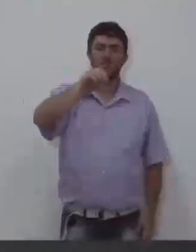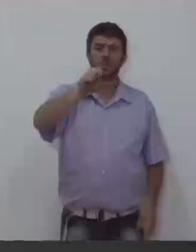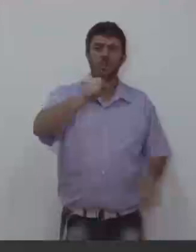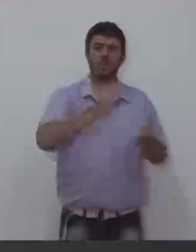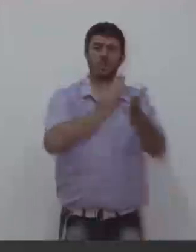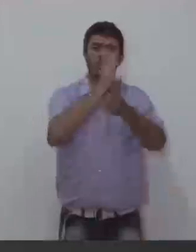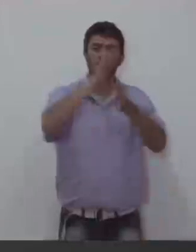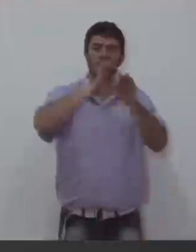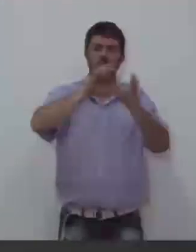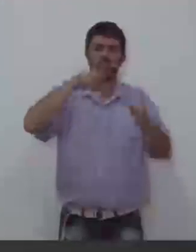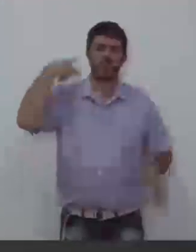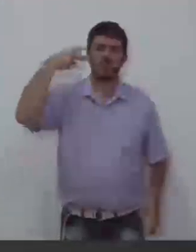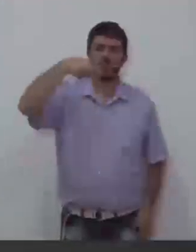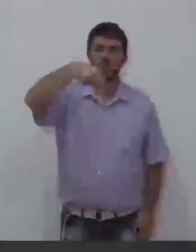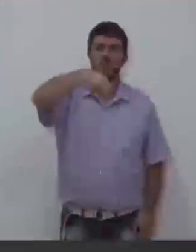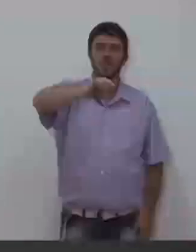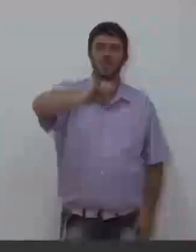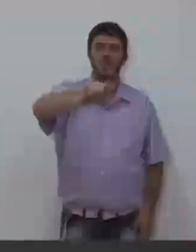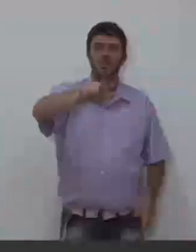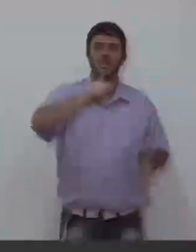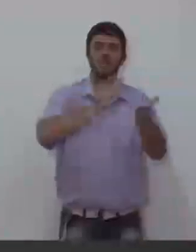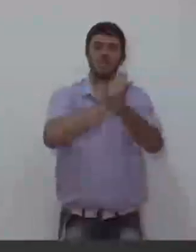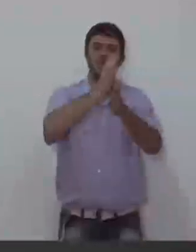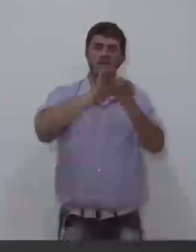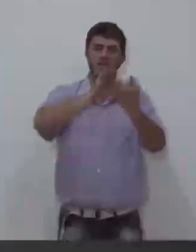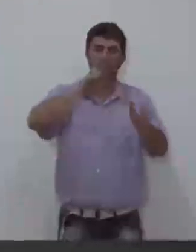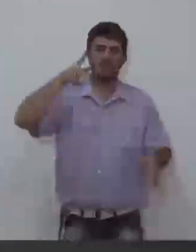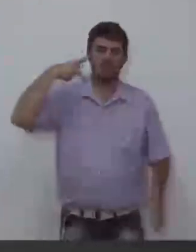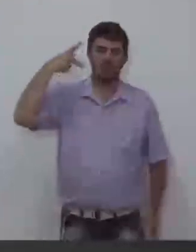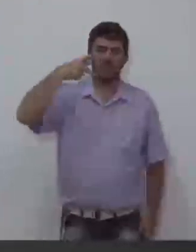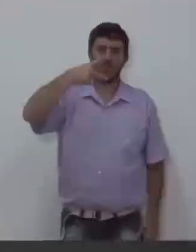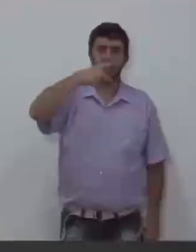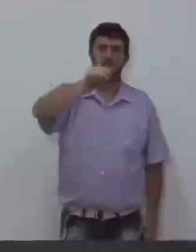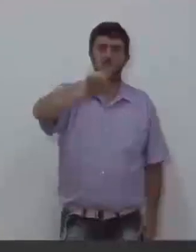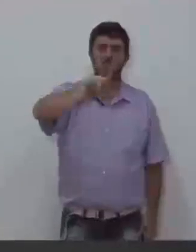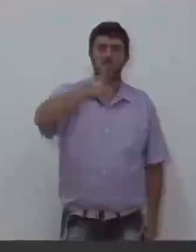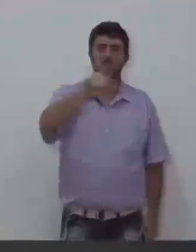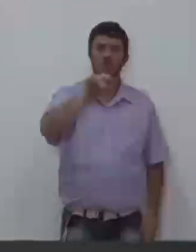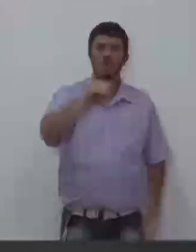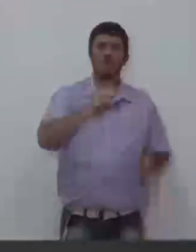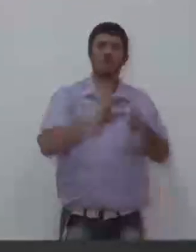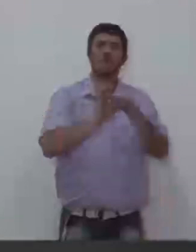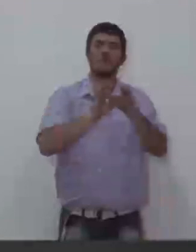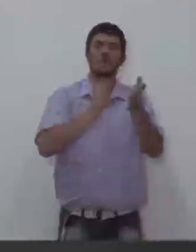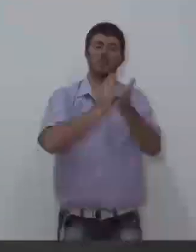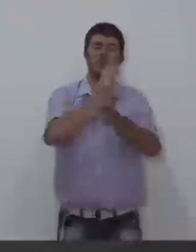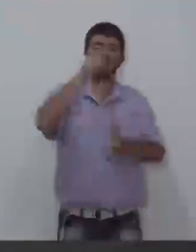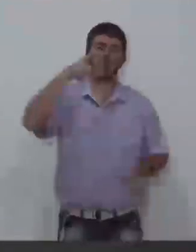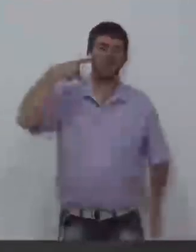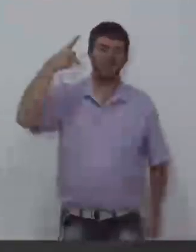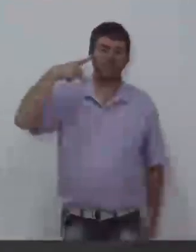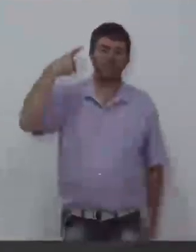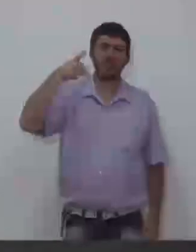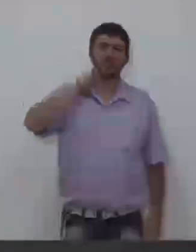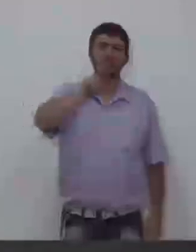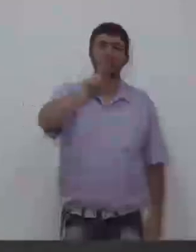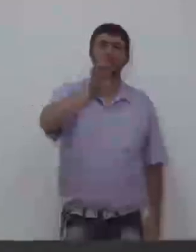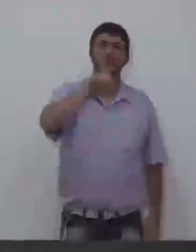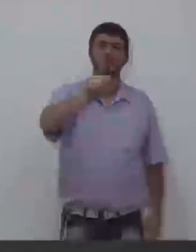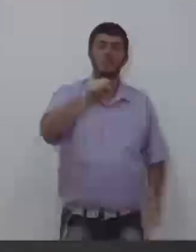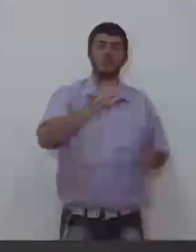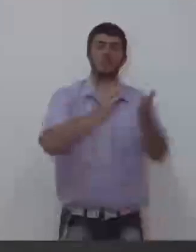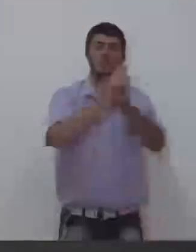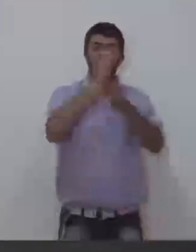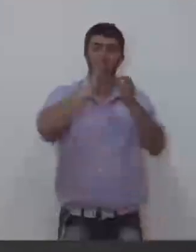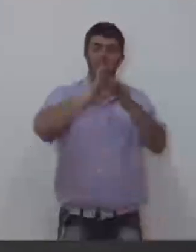Vereador Nio Ramos. Aprovo. Vereador Paulo Guilherme Palmeira. Aprovo. Vereador Rubens Nunes. Aprovo. Vereador Ruma